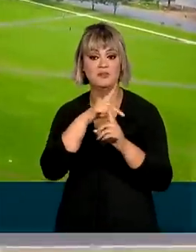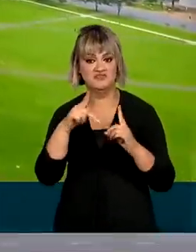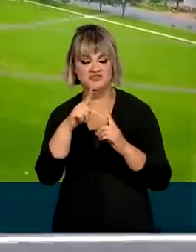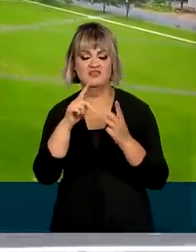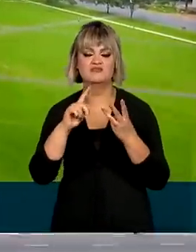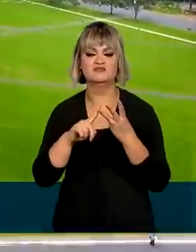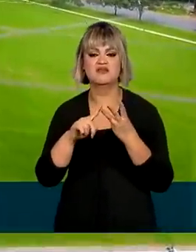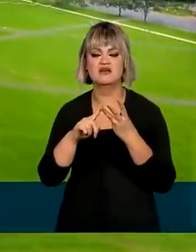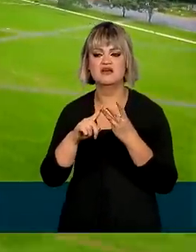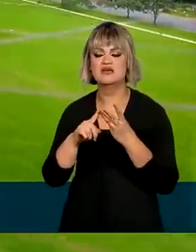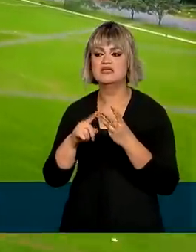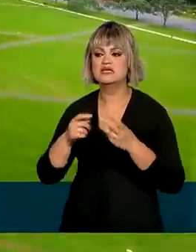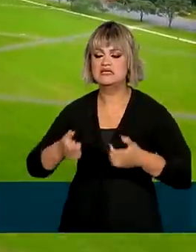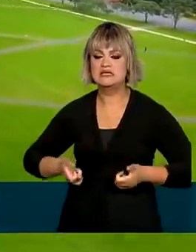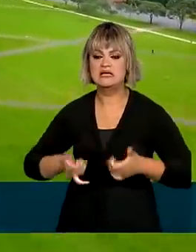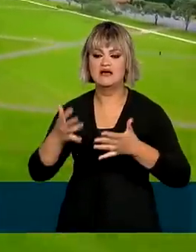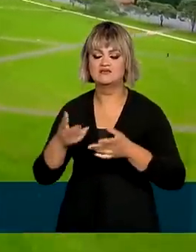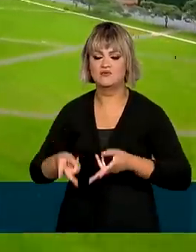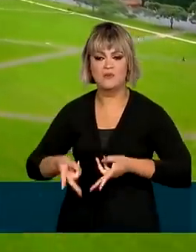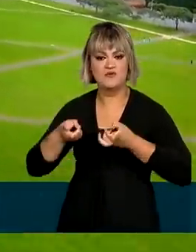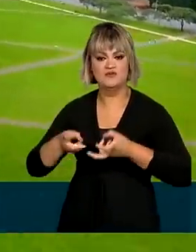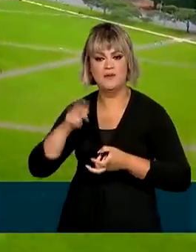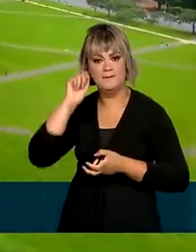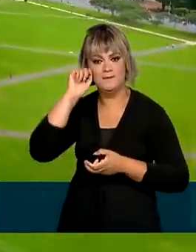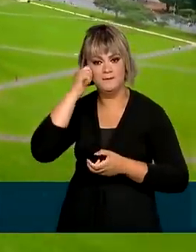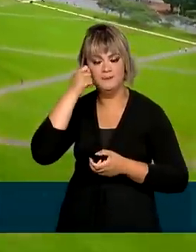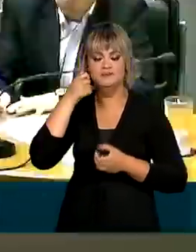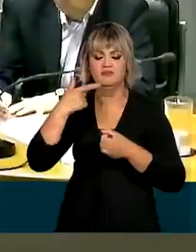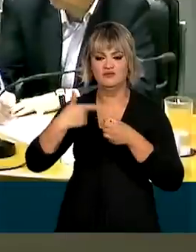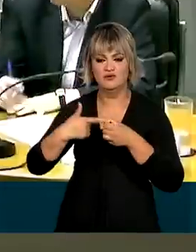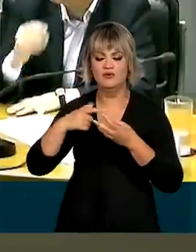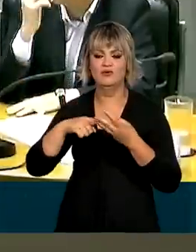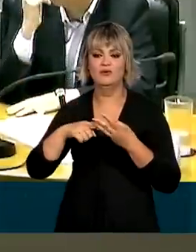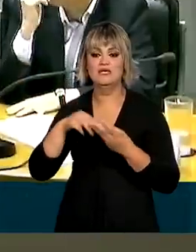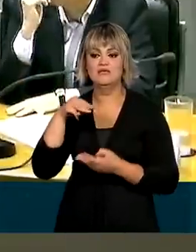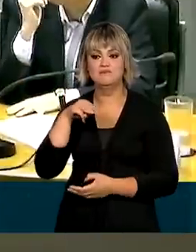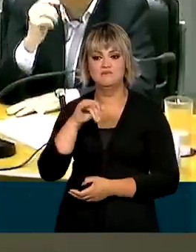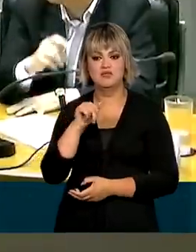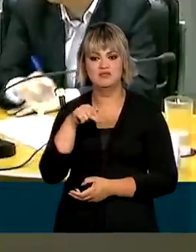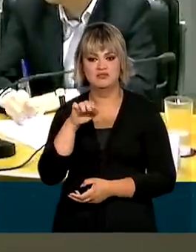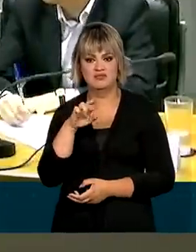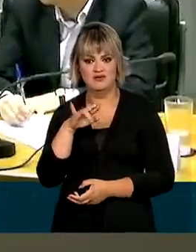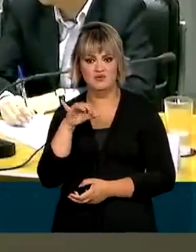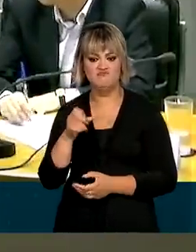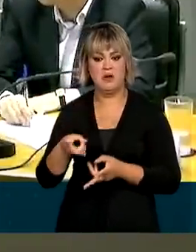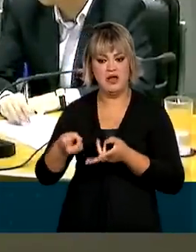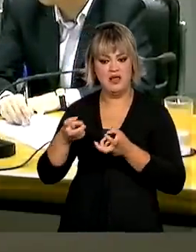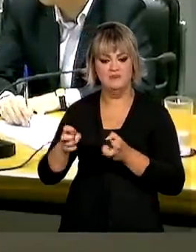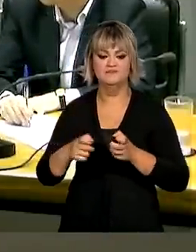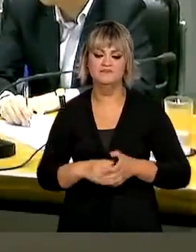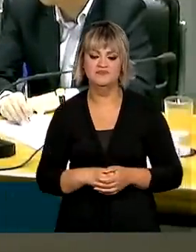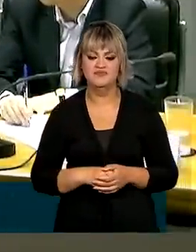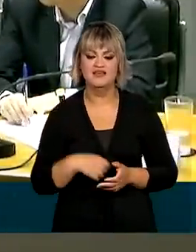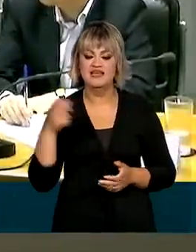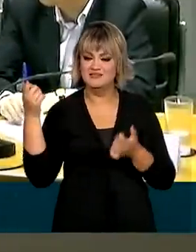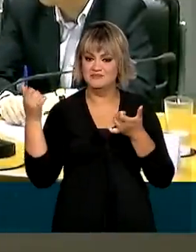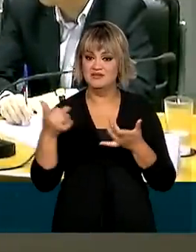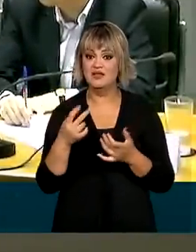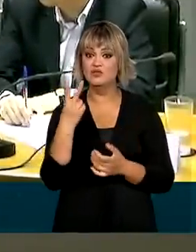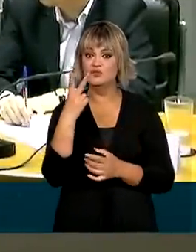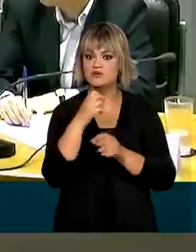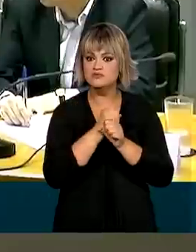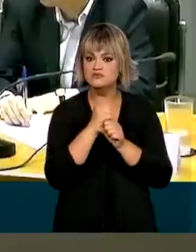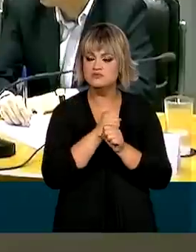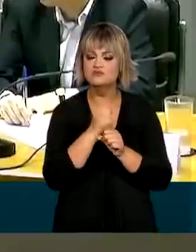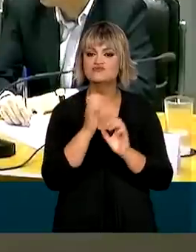elevação das receitas com a exploração de petróleo e minérios. Esse é o segundo ano que a gente vai ter superávit